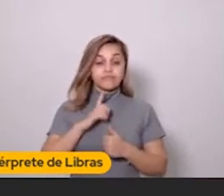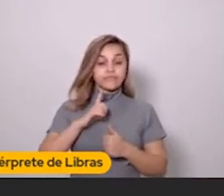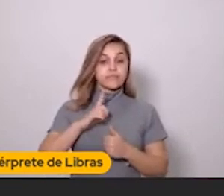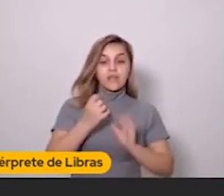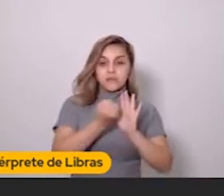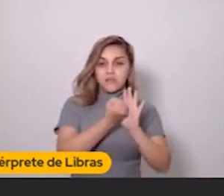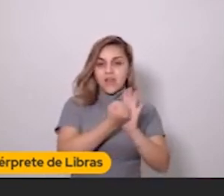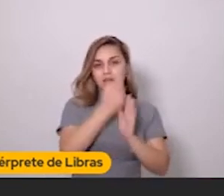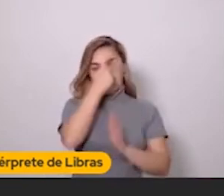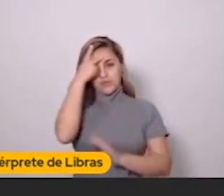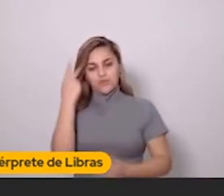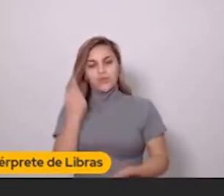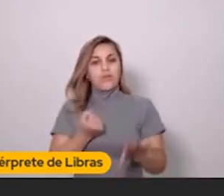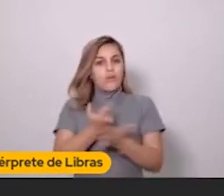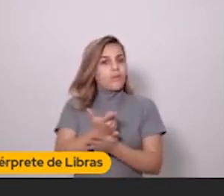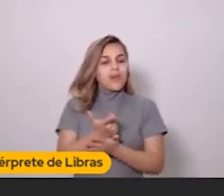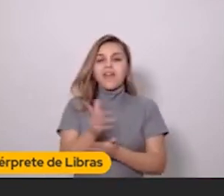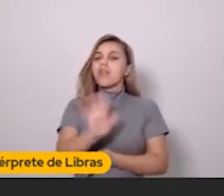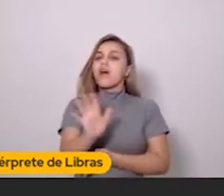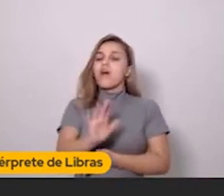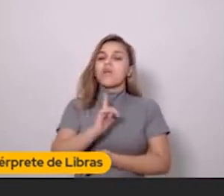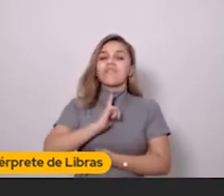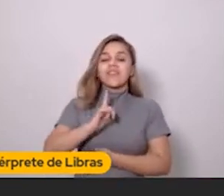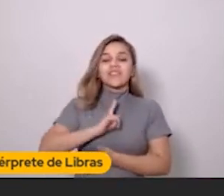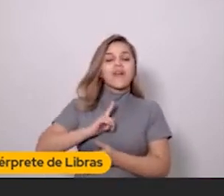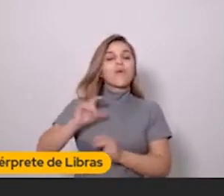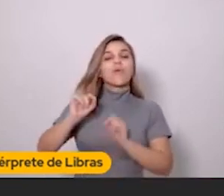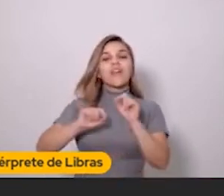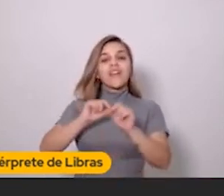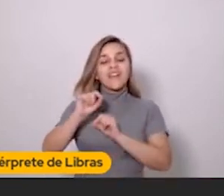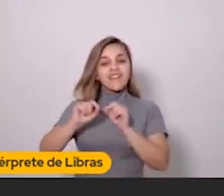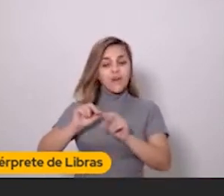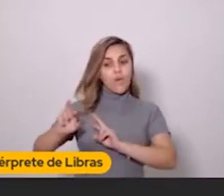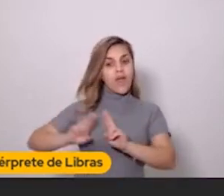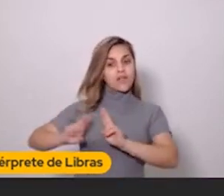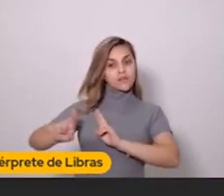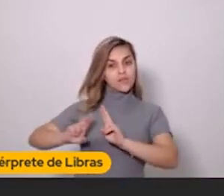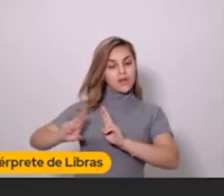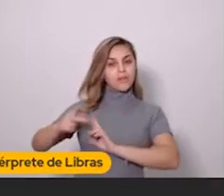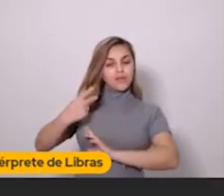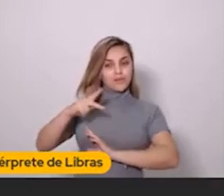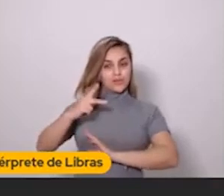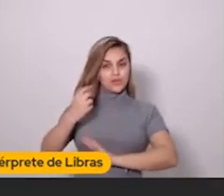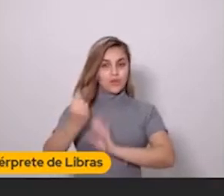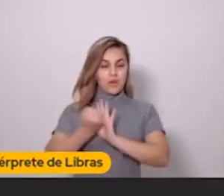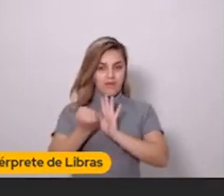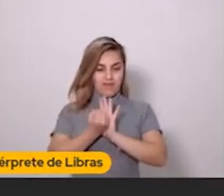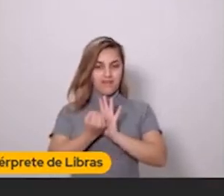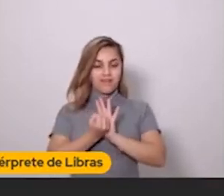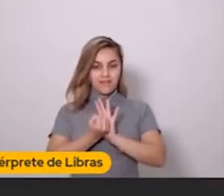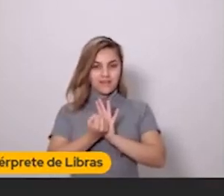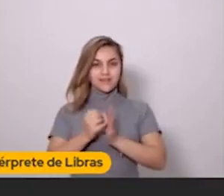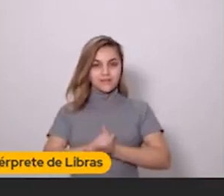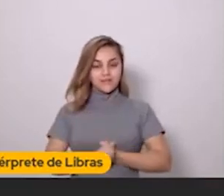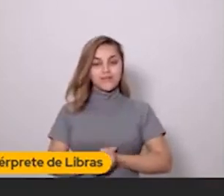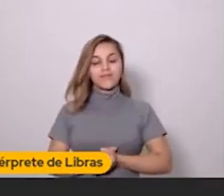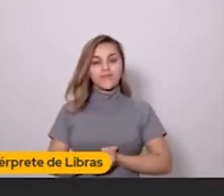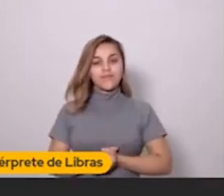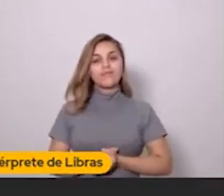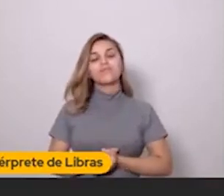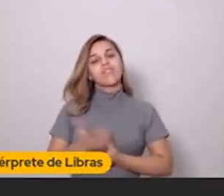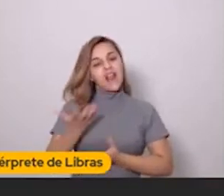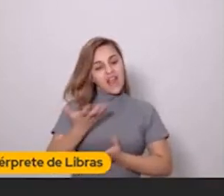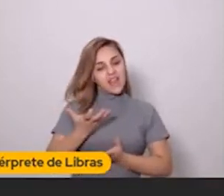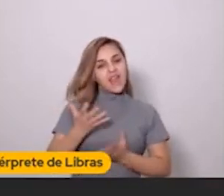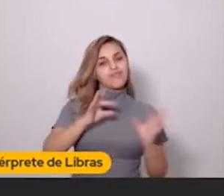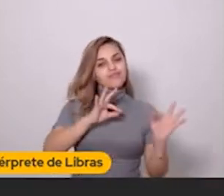vai querer comprar. Ela vai ter um relacionamento com a sua marca. Ela vai querer entrar justamente no seu Instagram, porque ela quer acompanhar